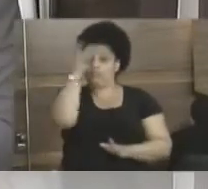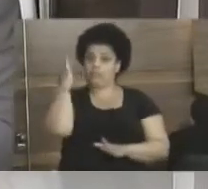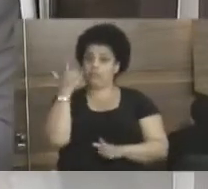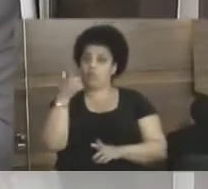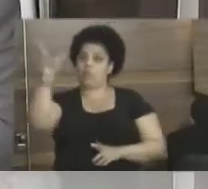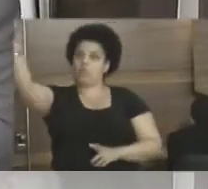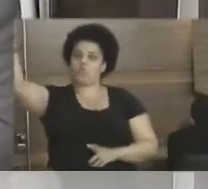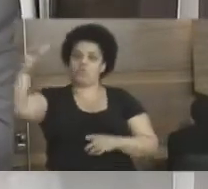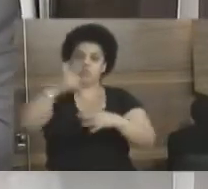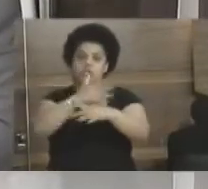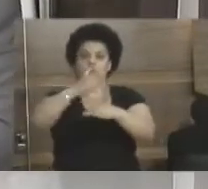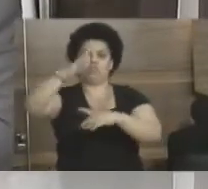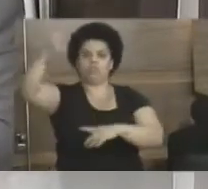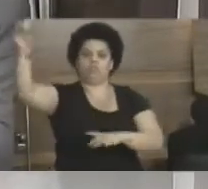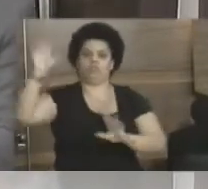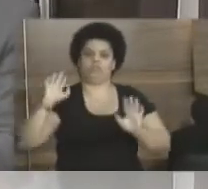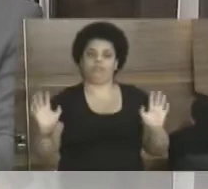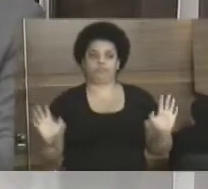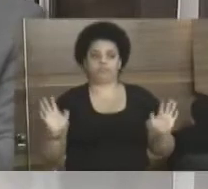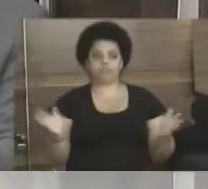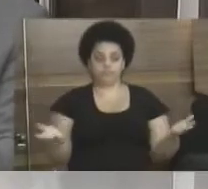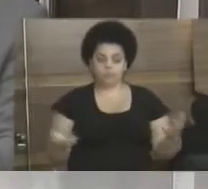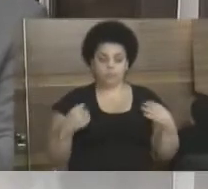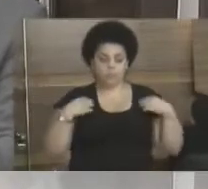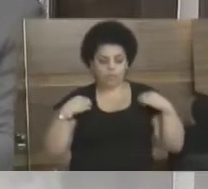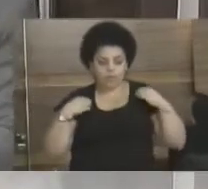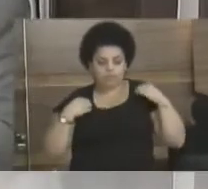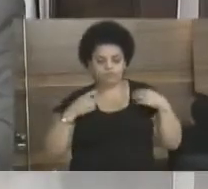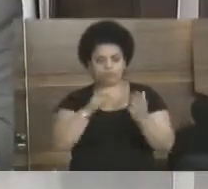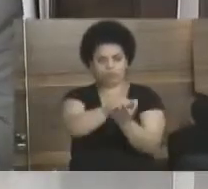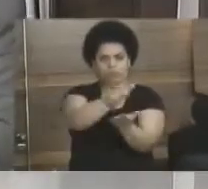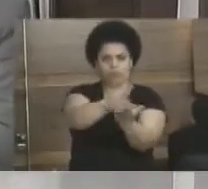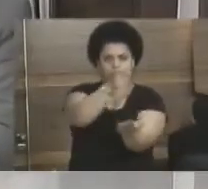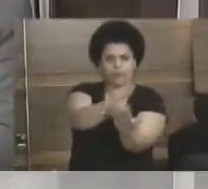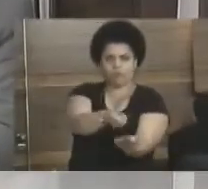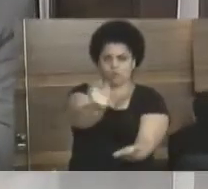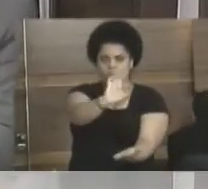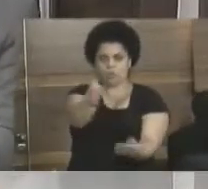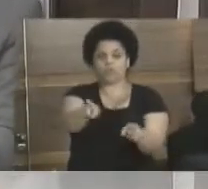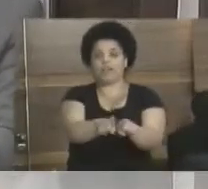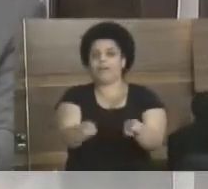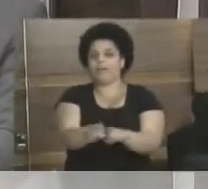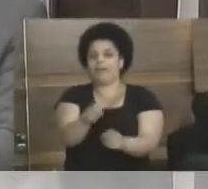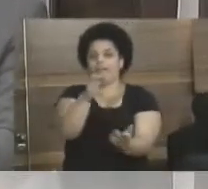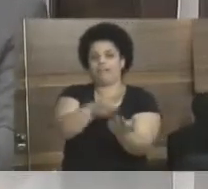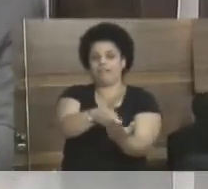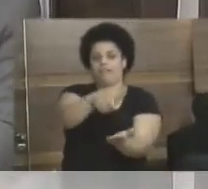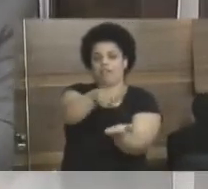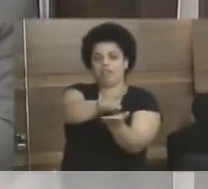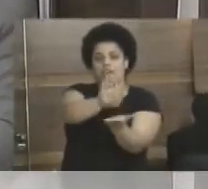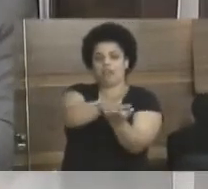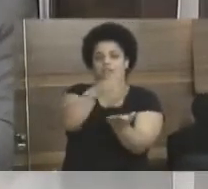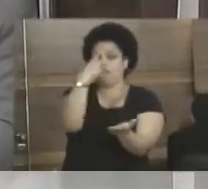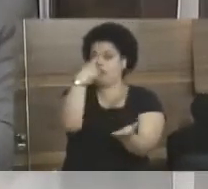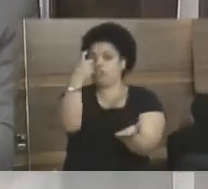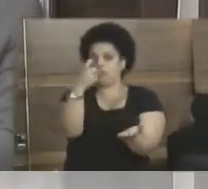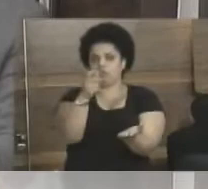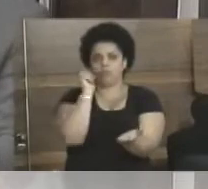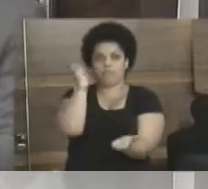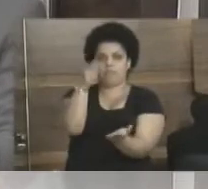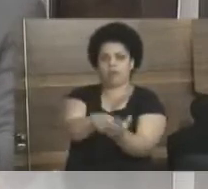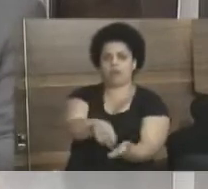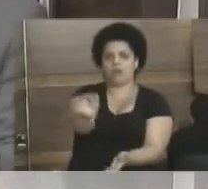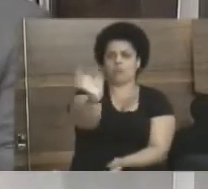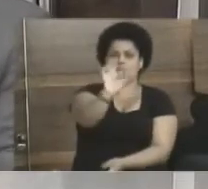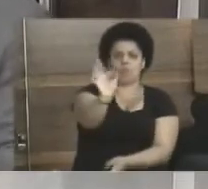e não bota as pessoas nossas daqui. Então, vamos lá. A gente já tem a parte da isenção de impostos que não paga. Tem a taxa de lixo, que é uma fortuna. E